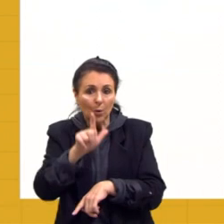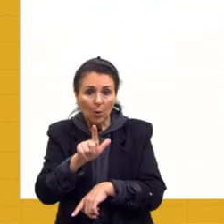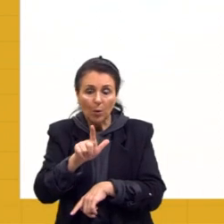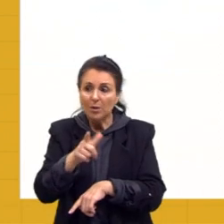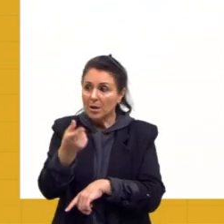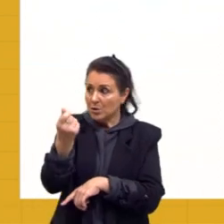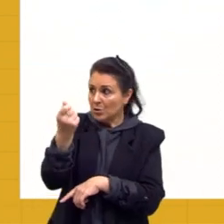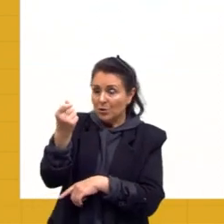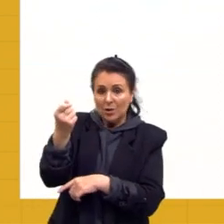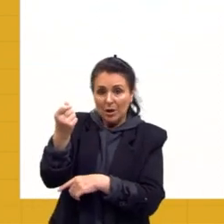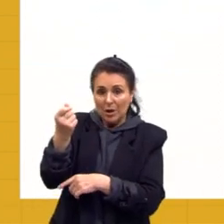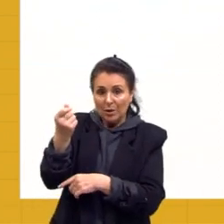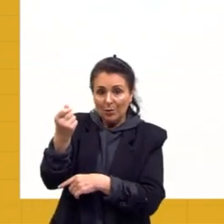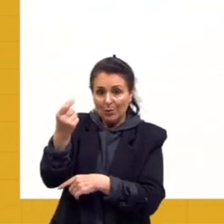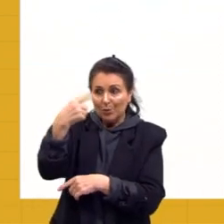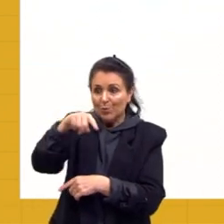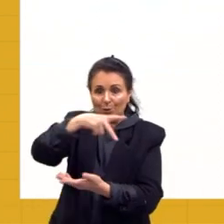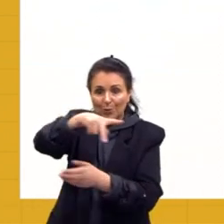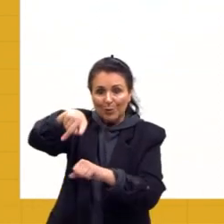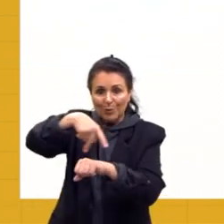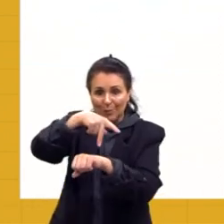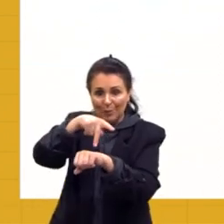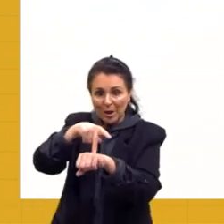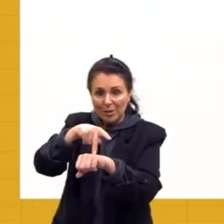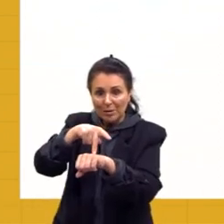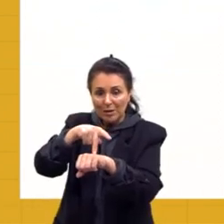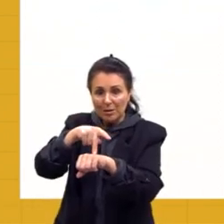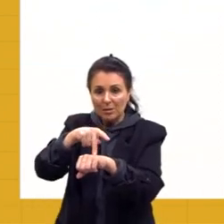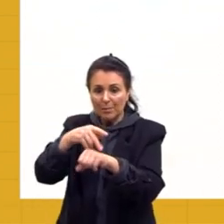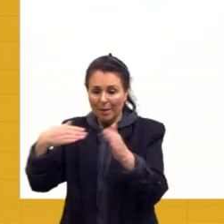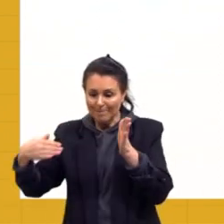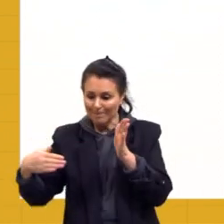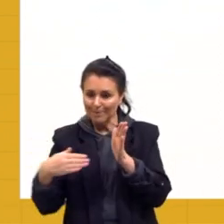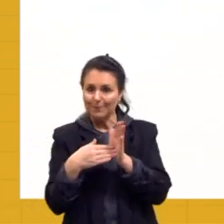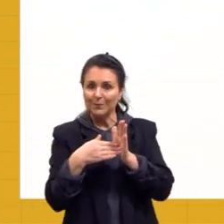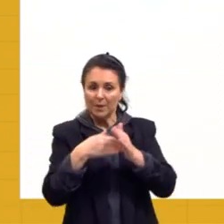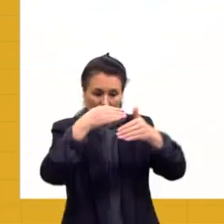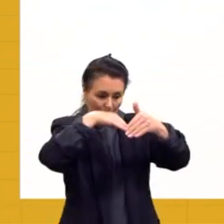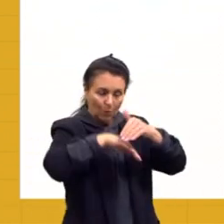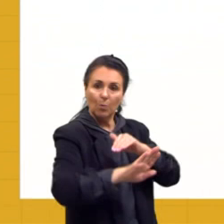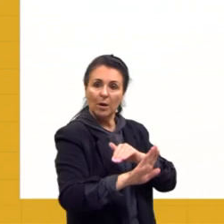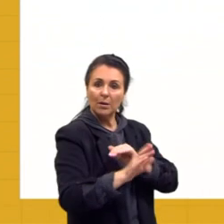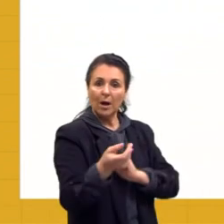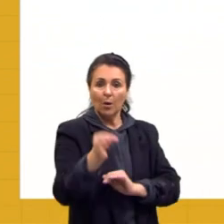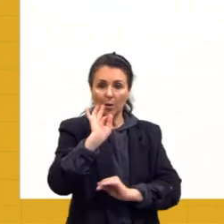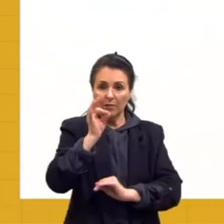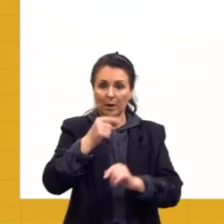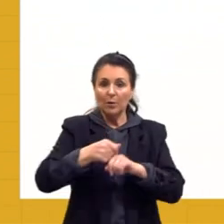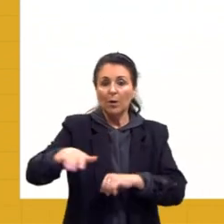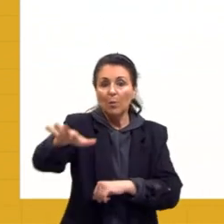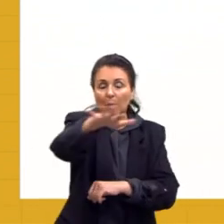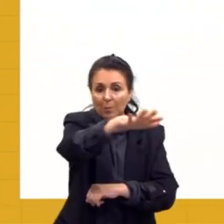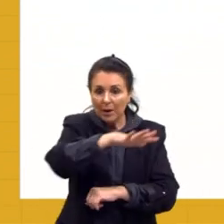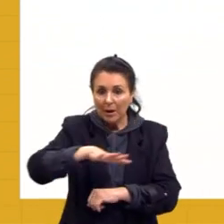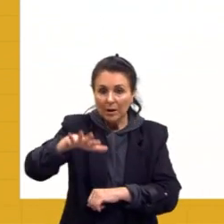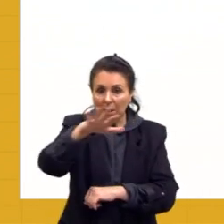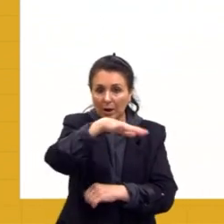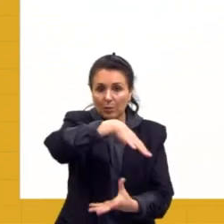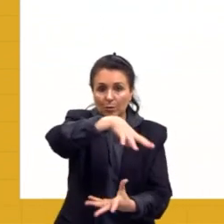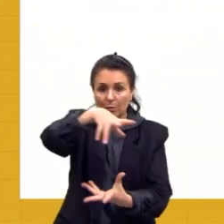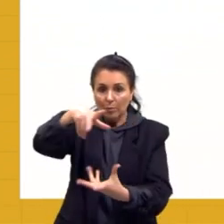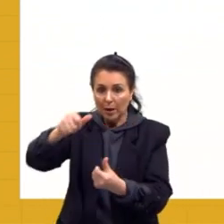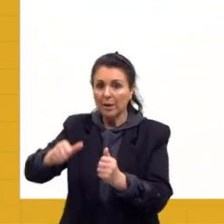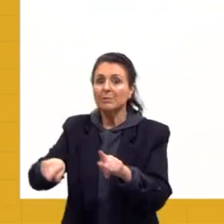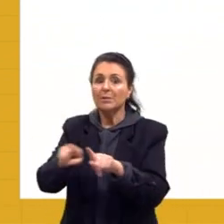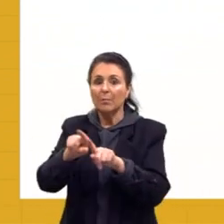no exterior para financiar a retenção dos novos estoques, pois o mercado internacional de capitais se encontrava em profunda